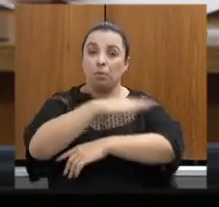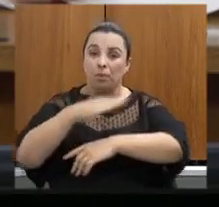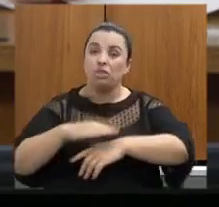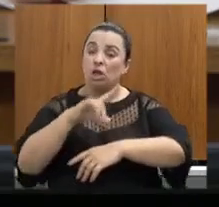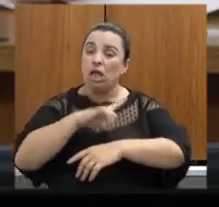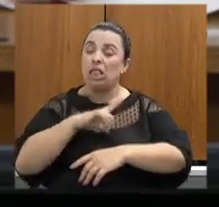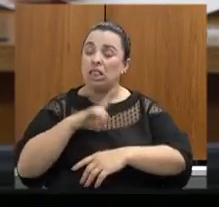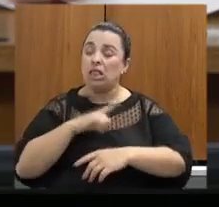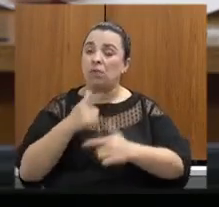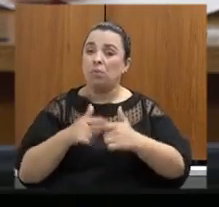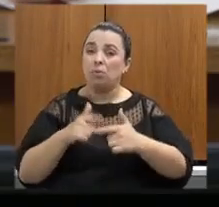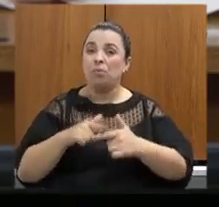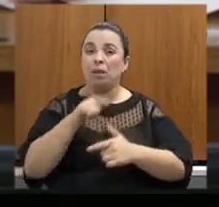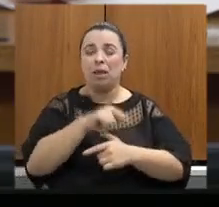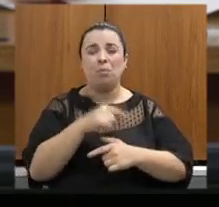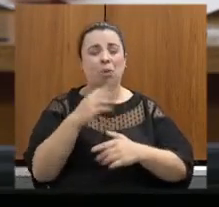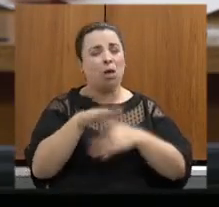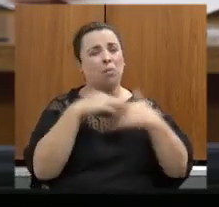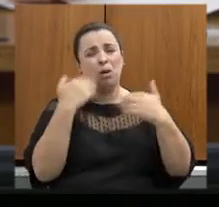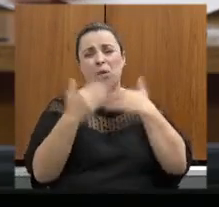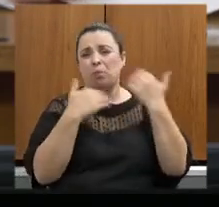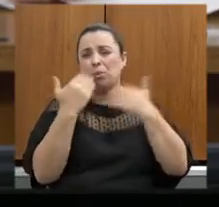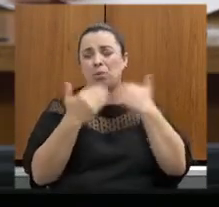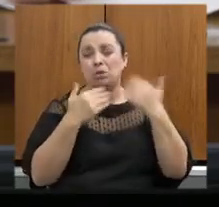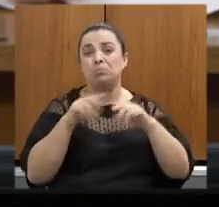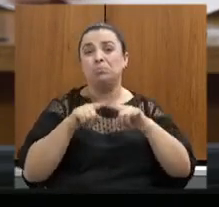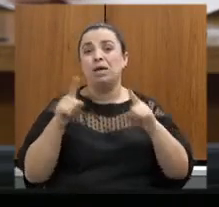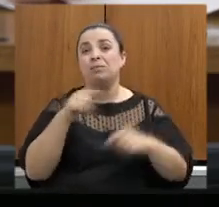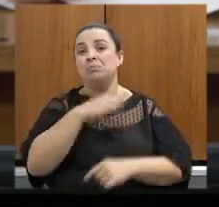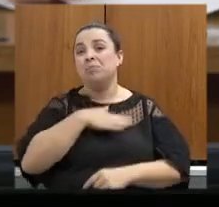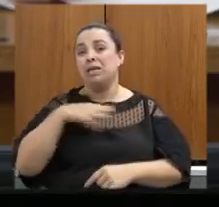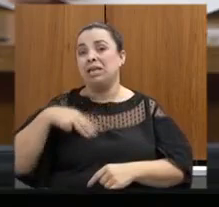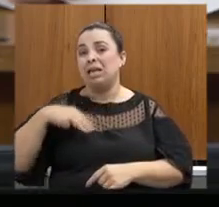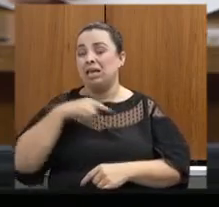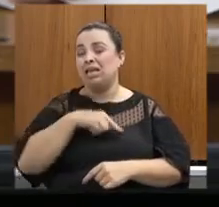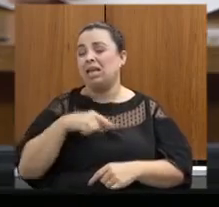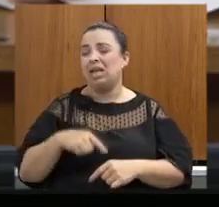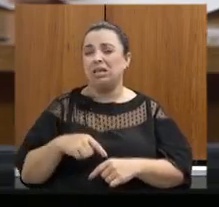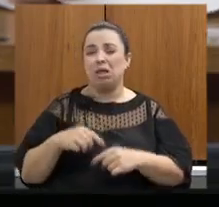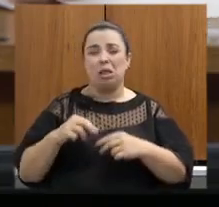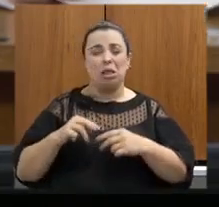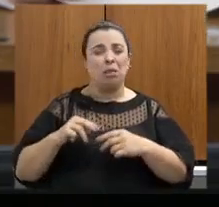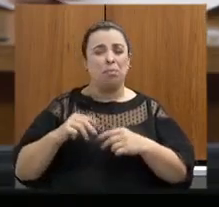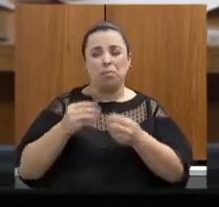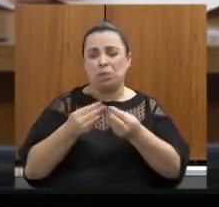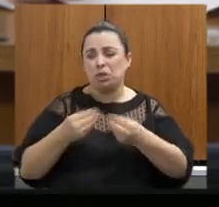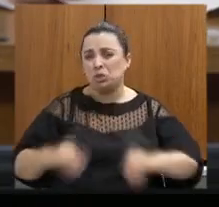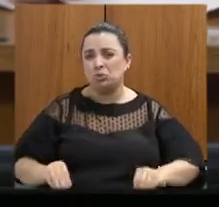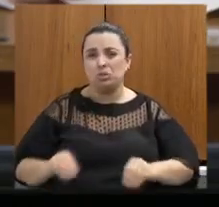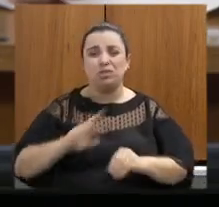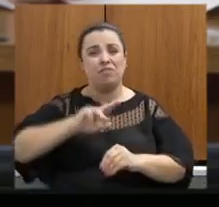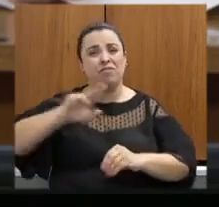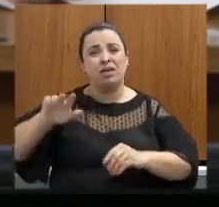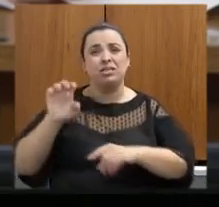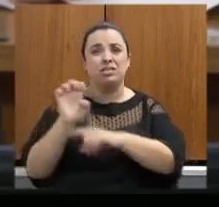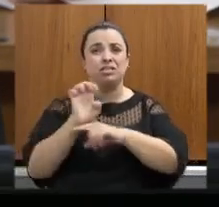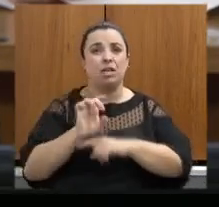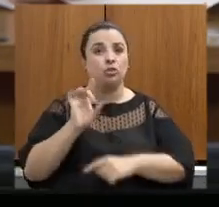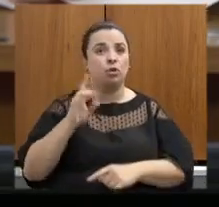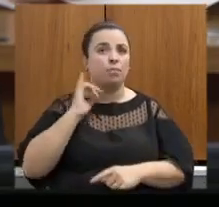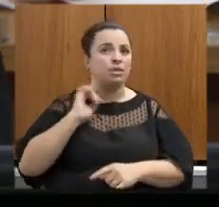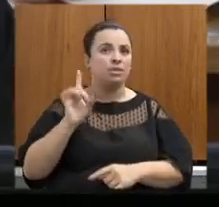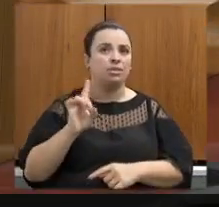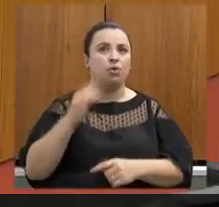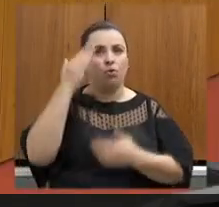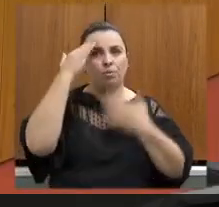especialmente um desastre humano pelas mortes mas Mariana com consequências muito grandes para diversos estados não apenas o nosso muito